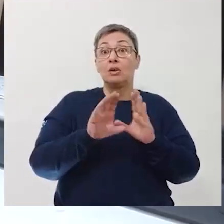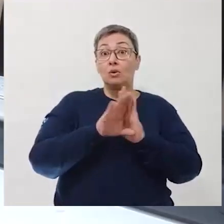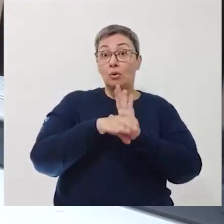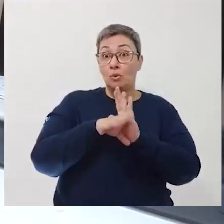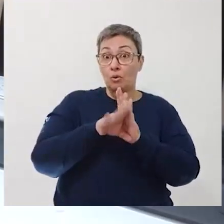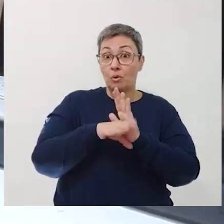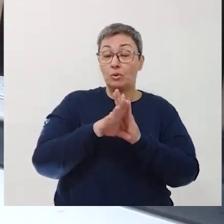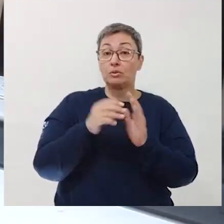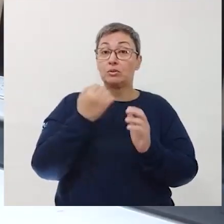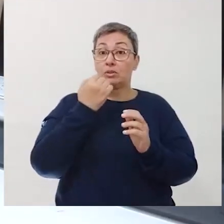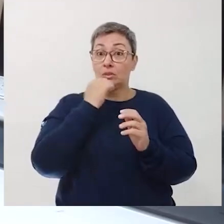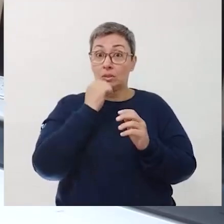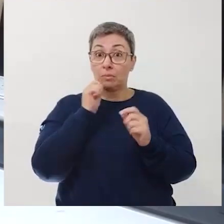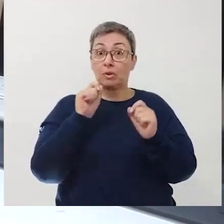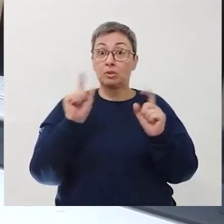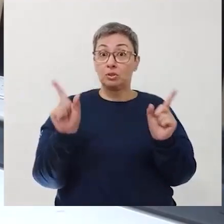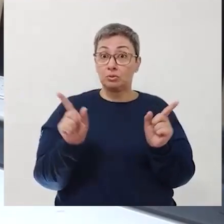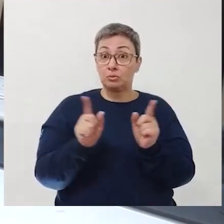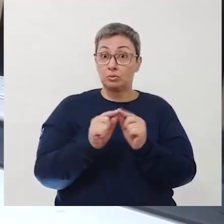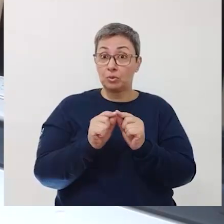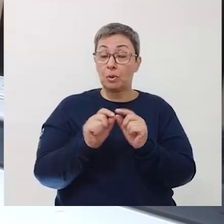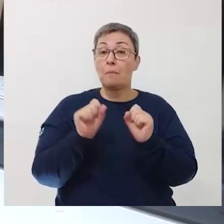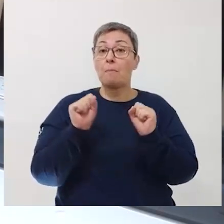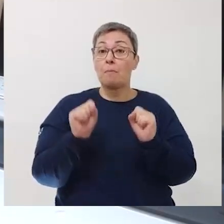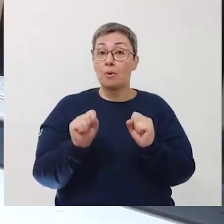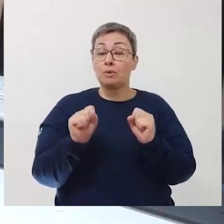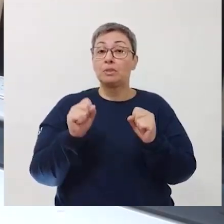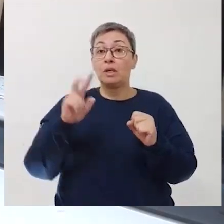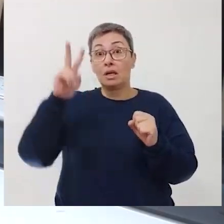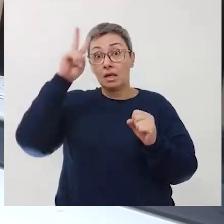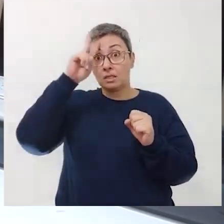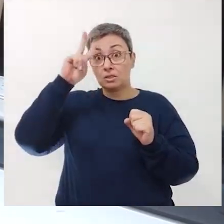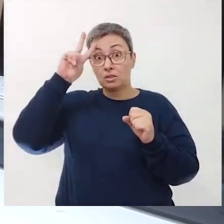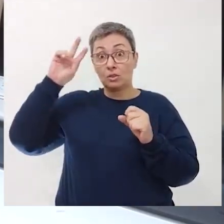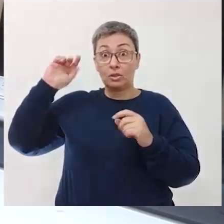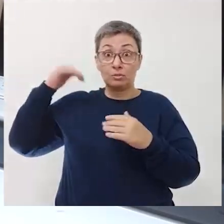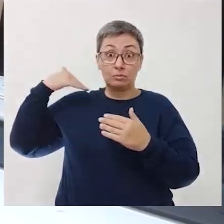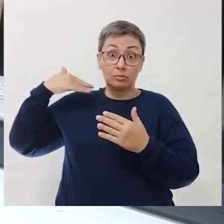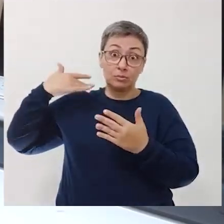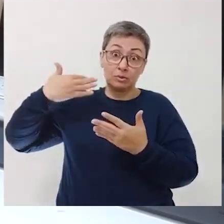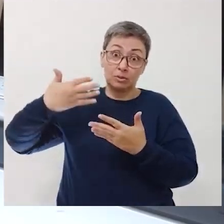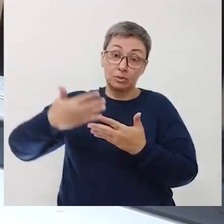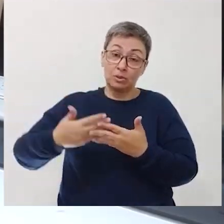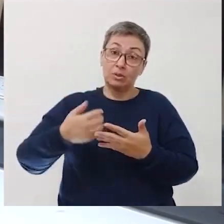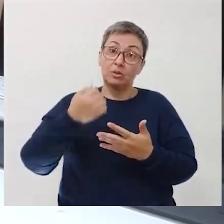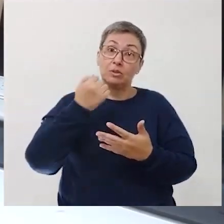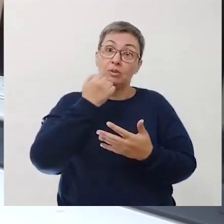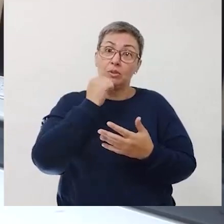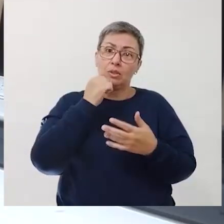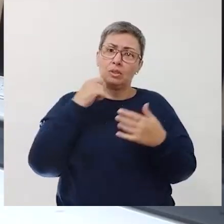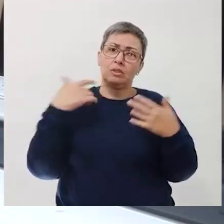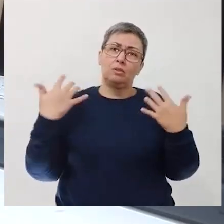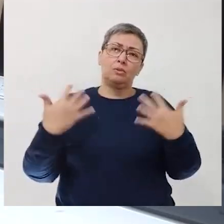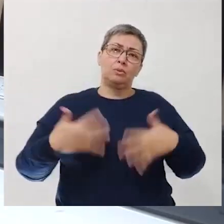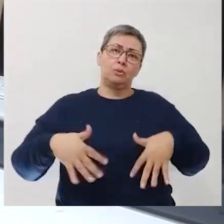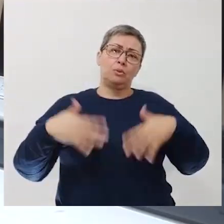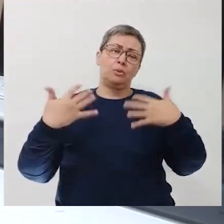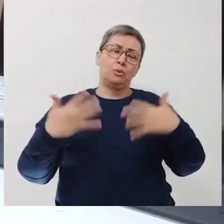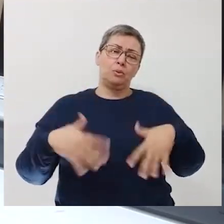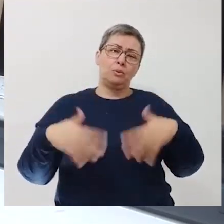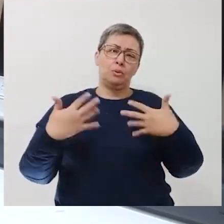ciência pode ser posta em poucas palavras, a história da ciência é de espetacular